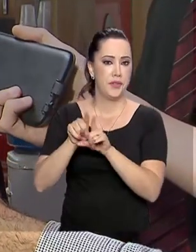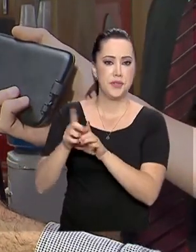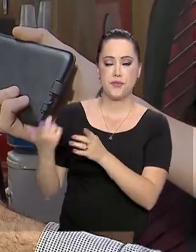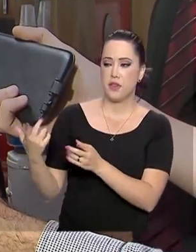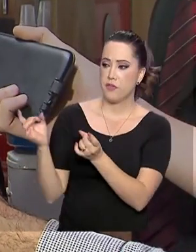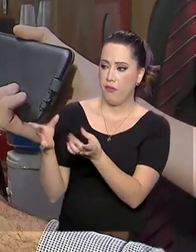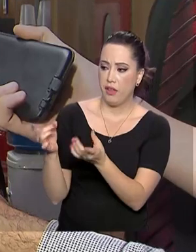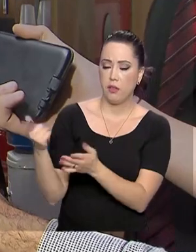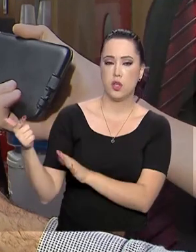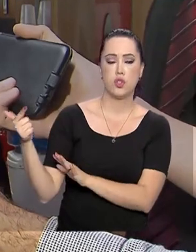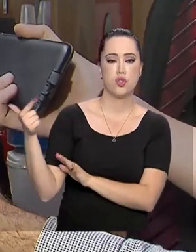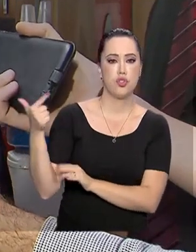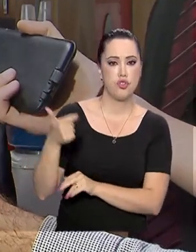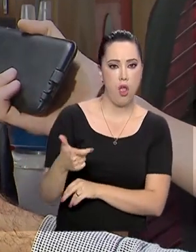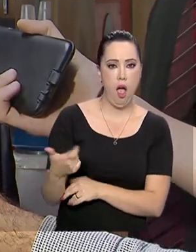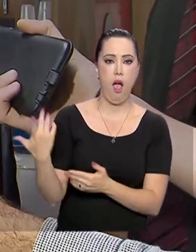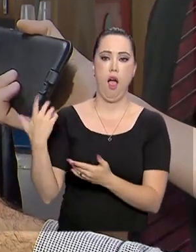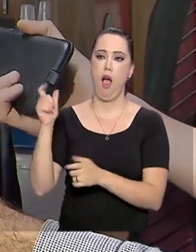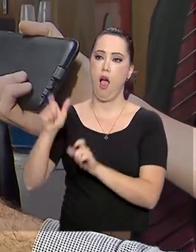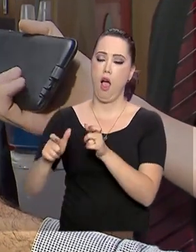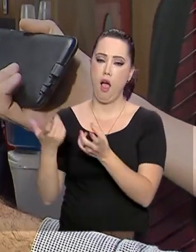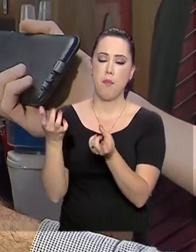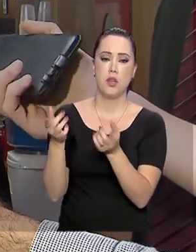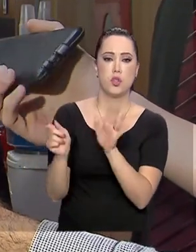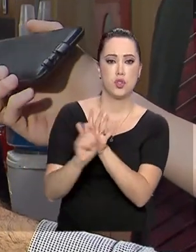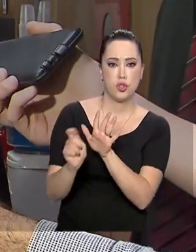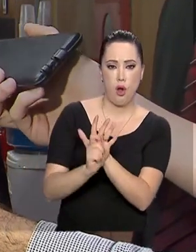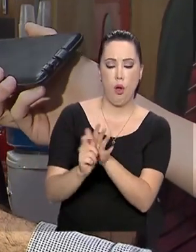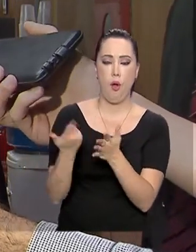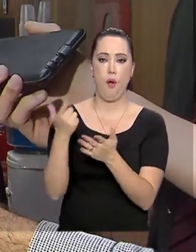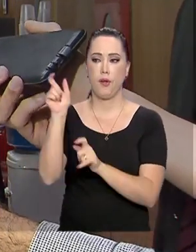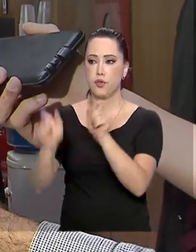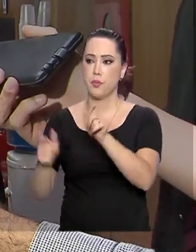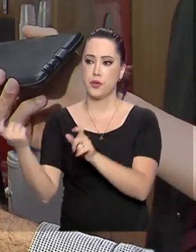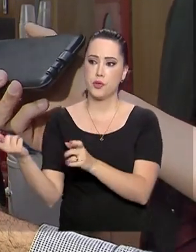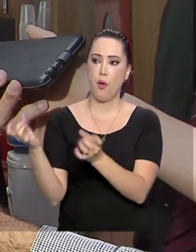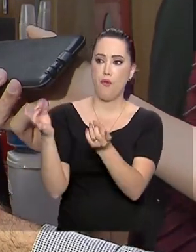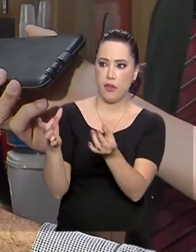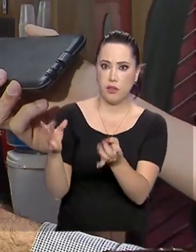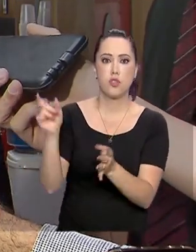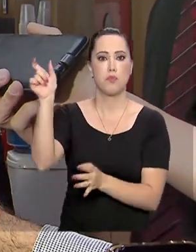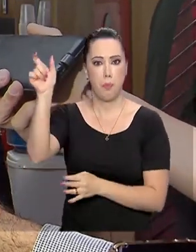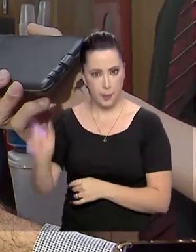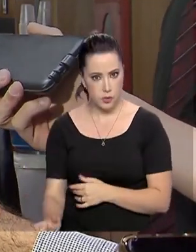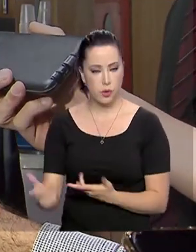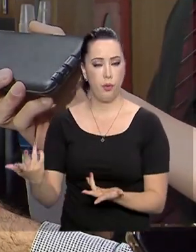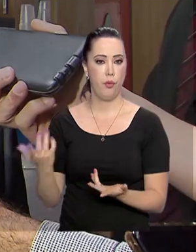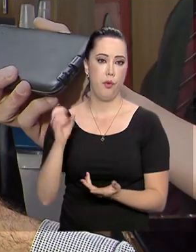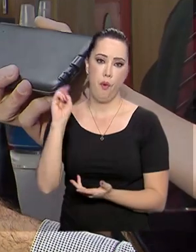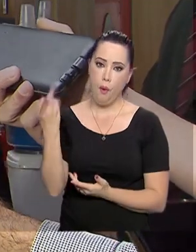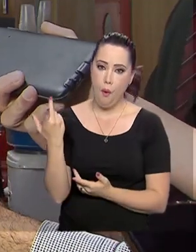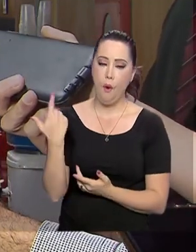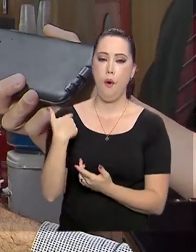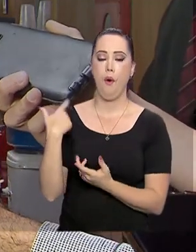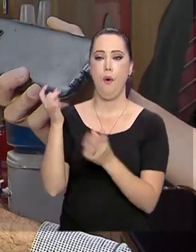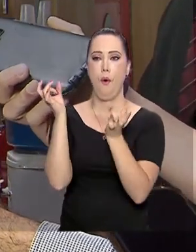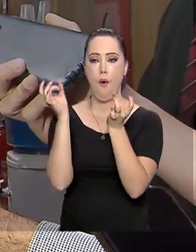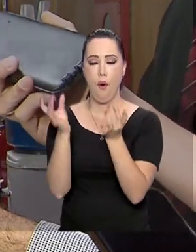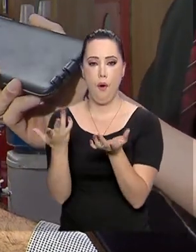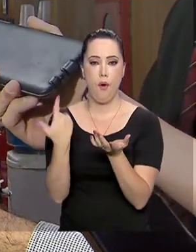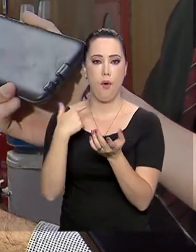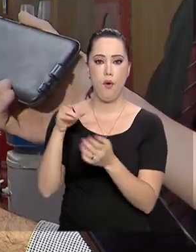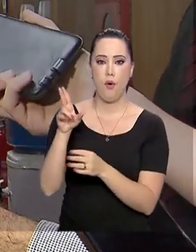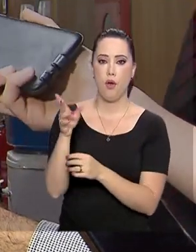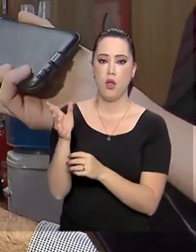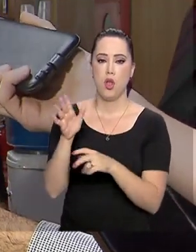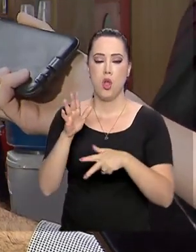tráfico de drogas, de pessoas ou de armas, ou, por exemplo, exploração sexual de crianças